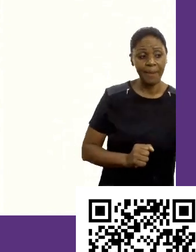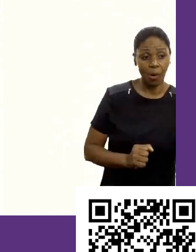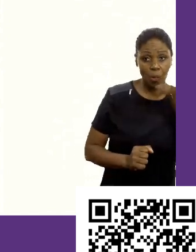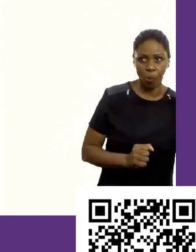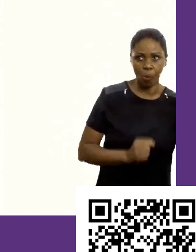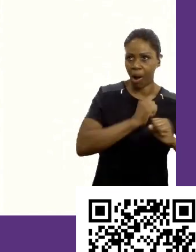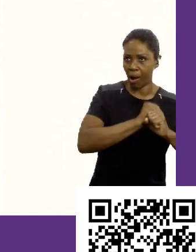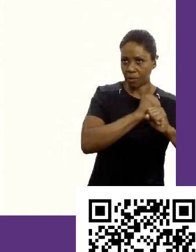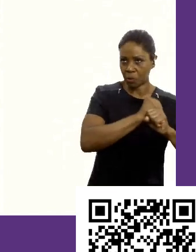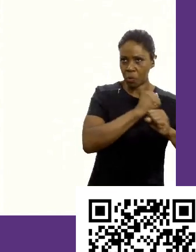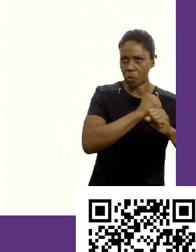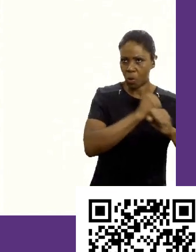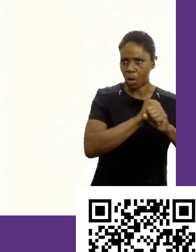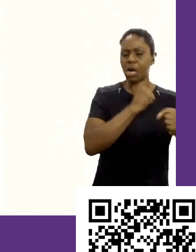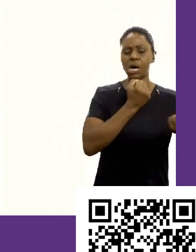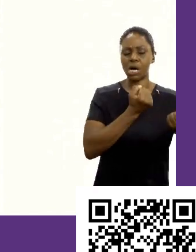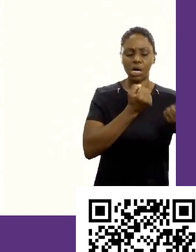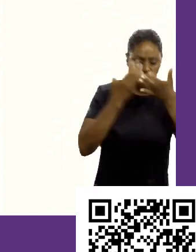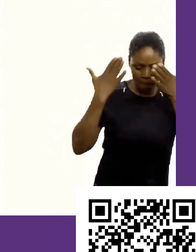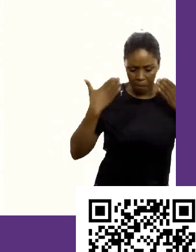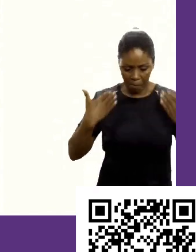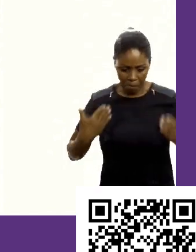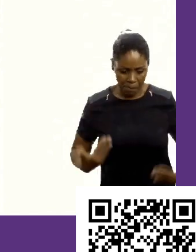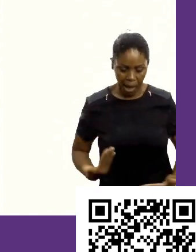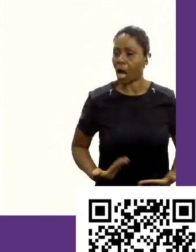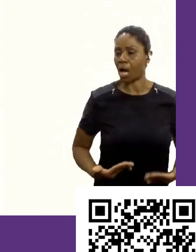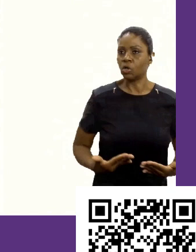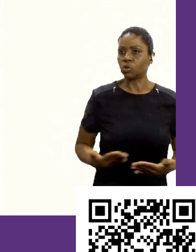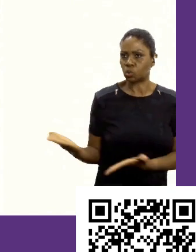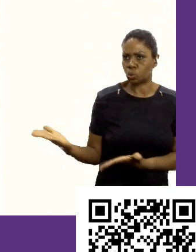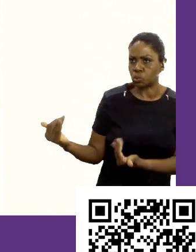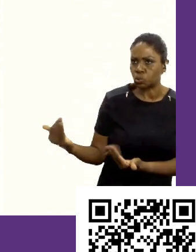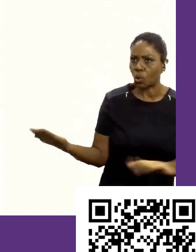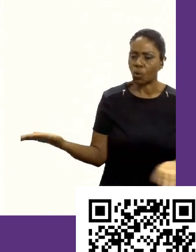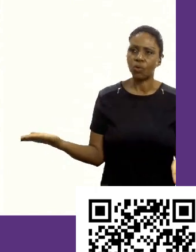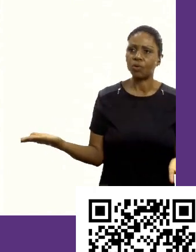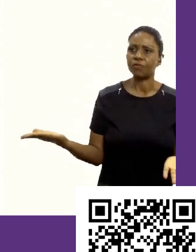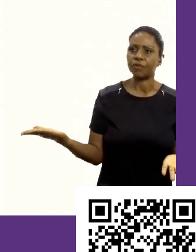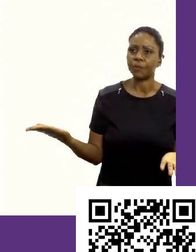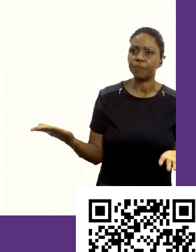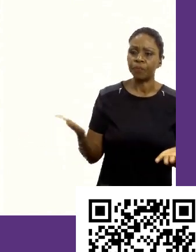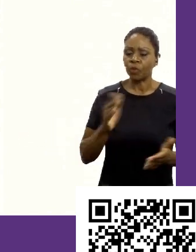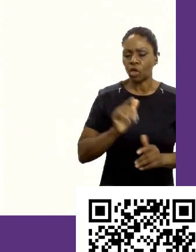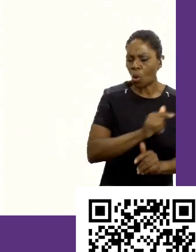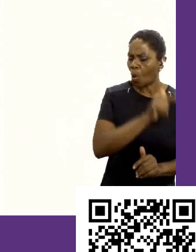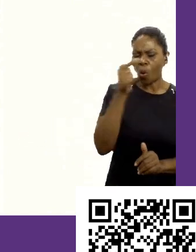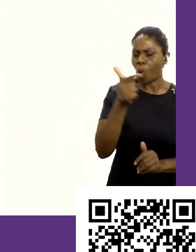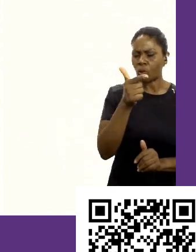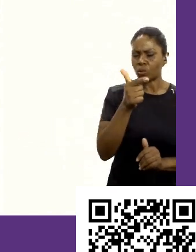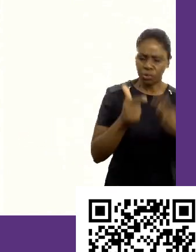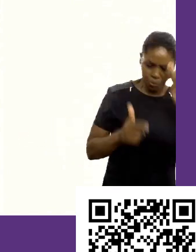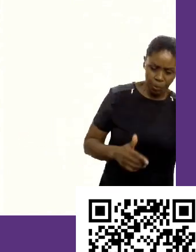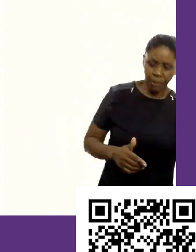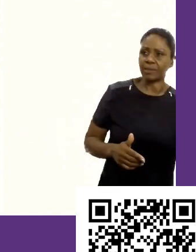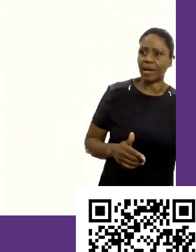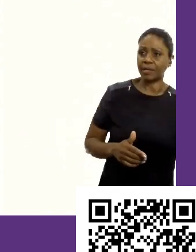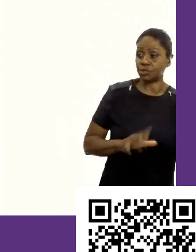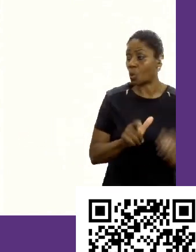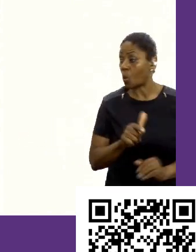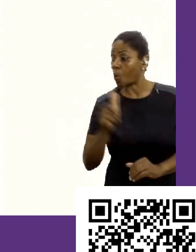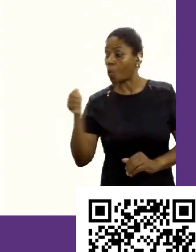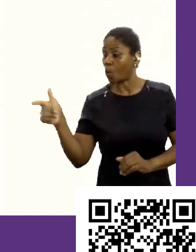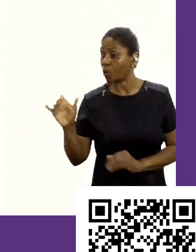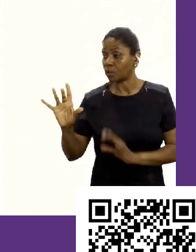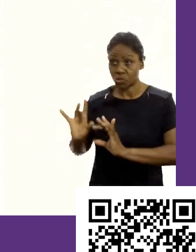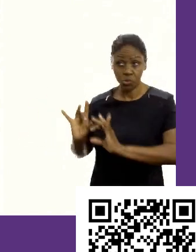no ano, andar de marcas dos pés à cabeça, e ter outras coisas. Para outra pessoa, sucesso é ter